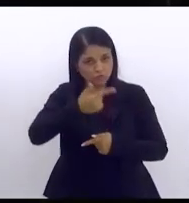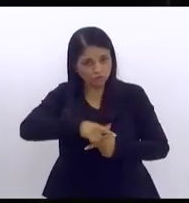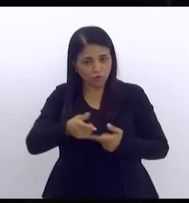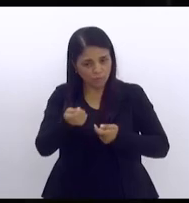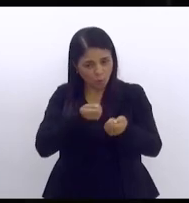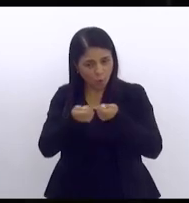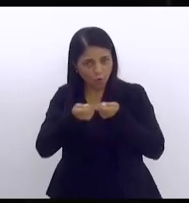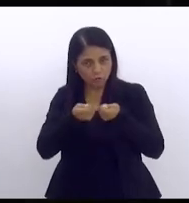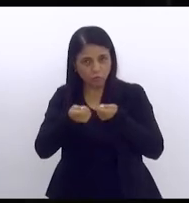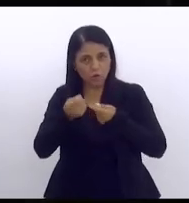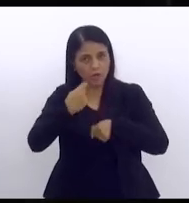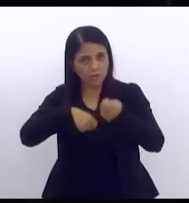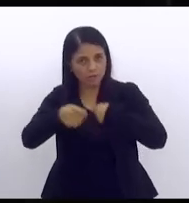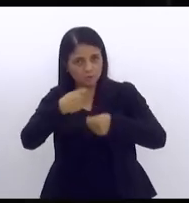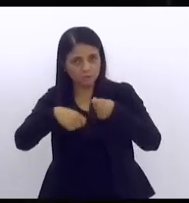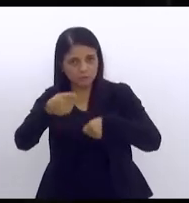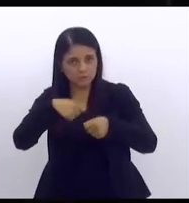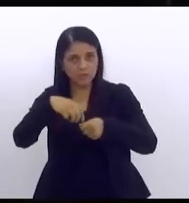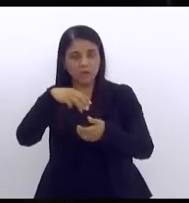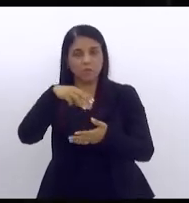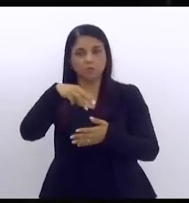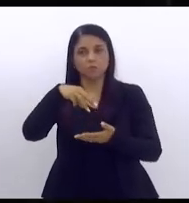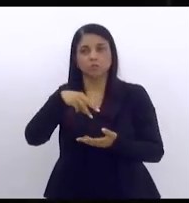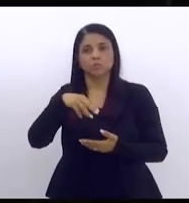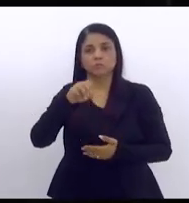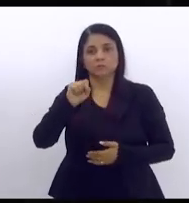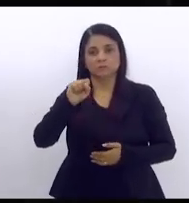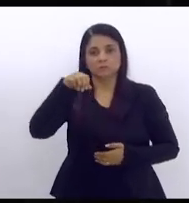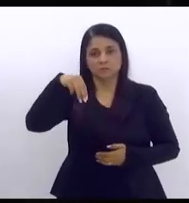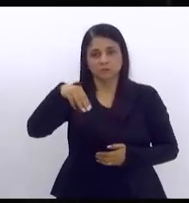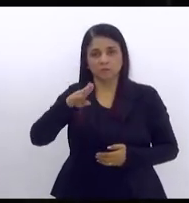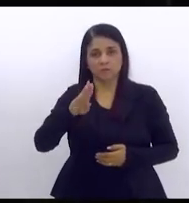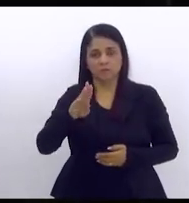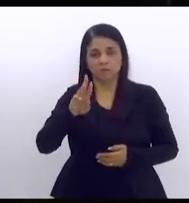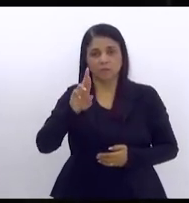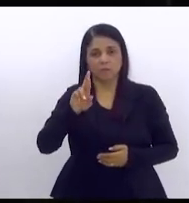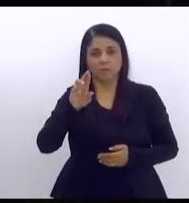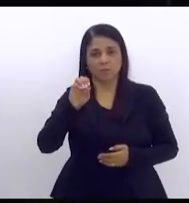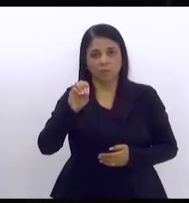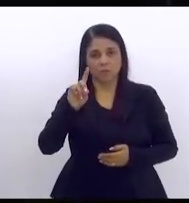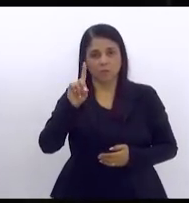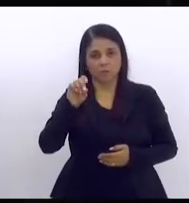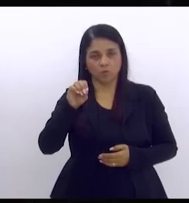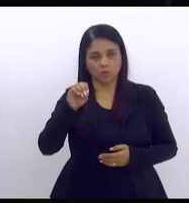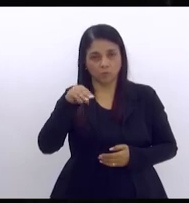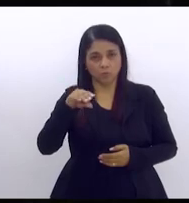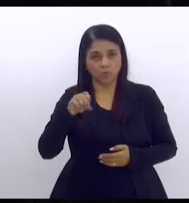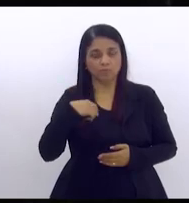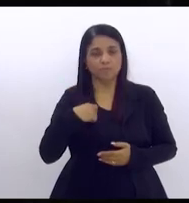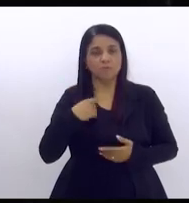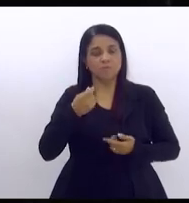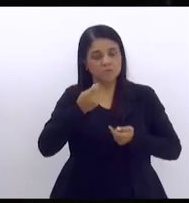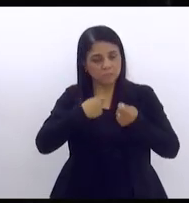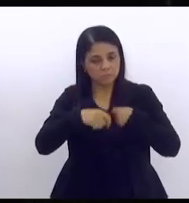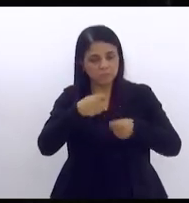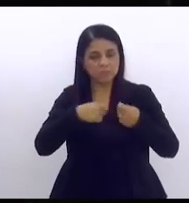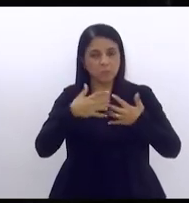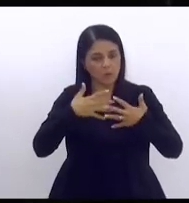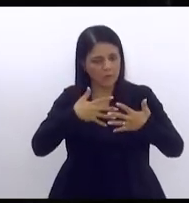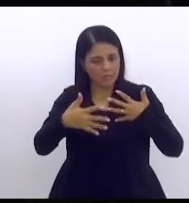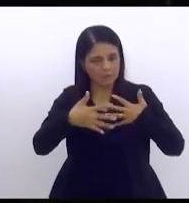e poder fazer uma gestão ali limpa decente transparente eu vejo